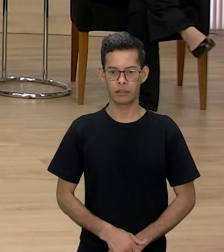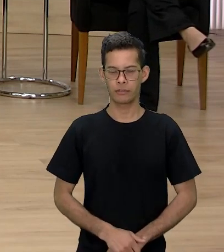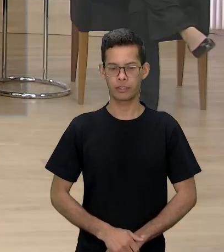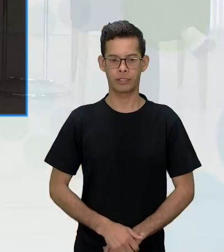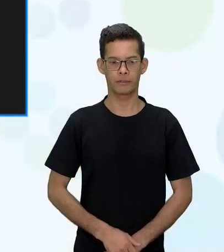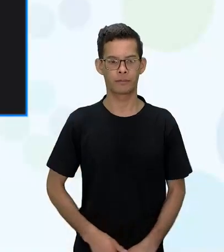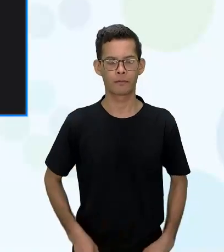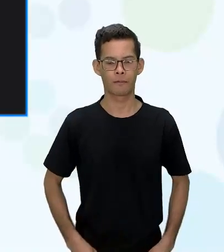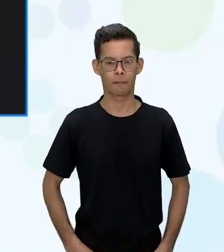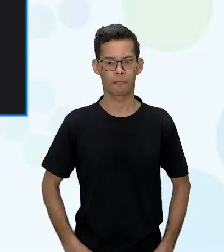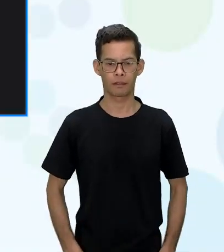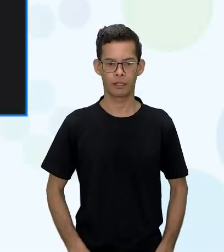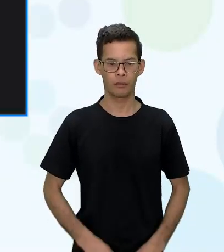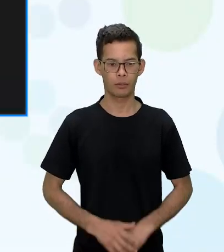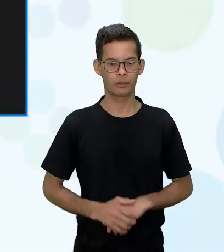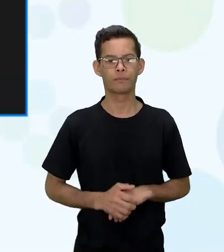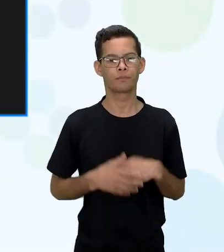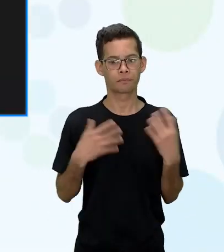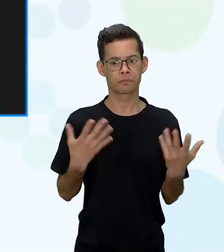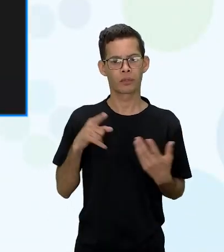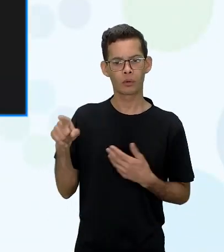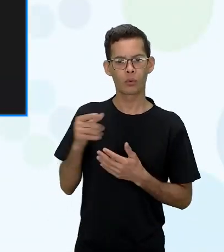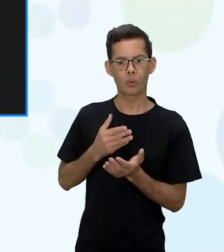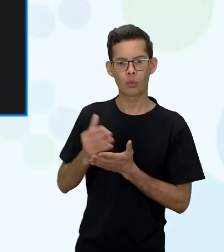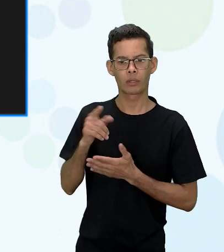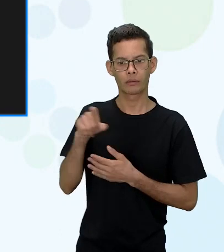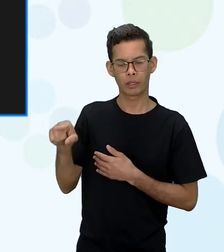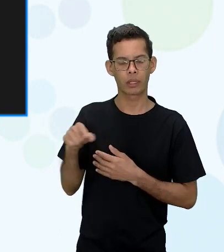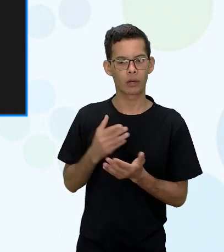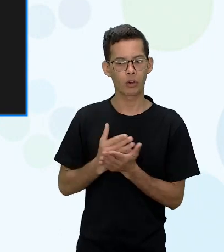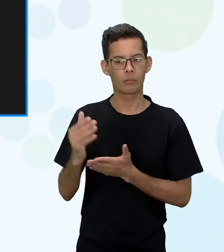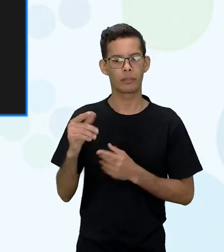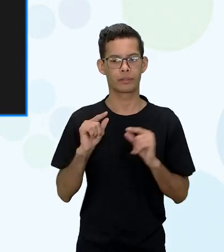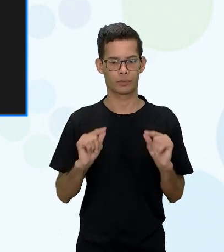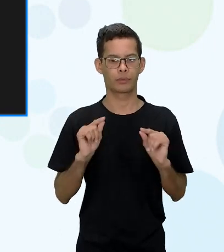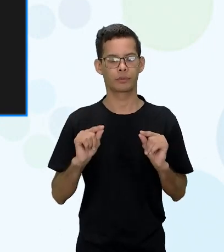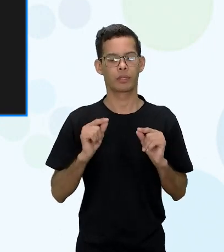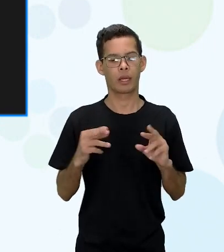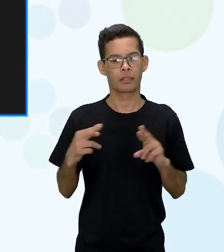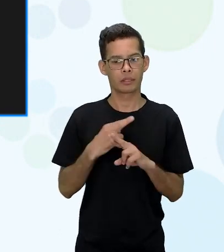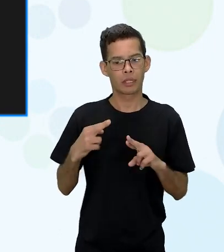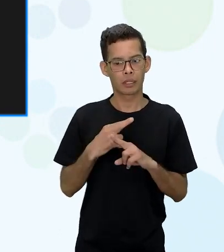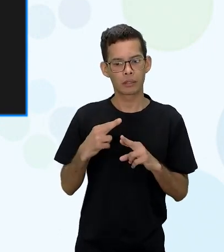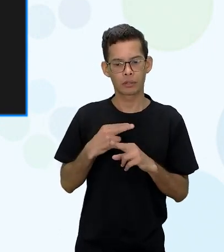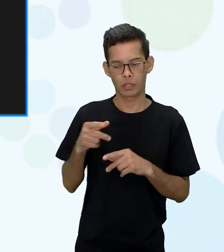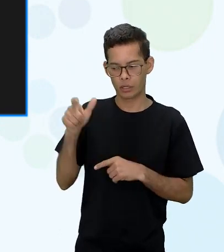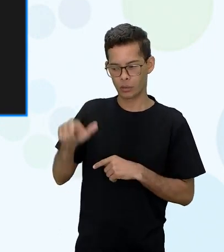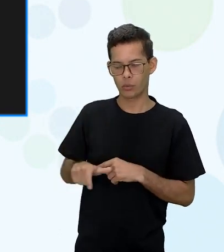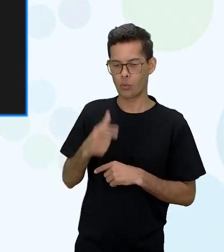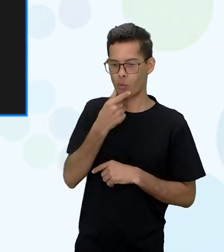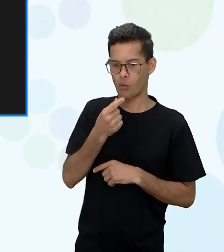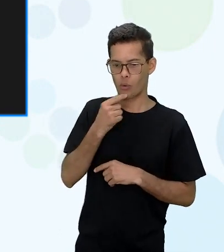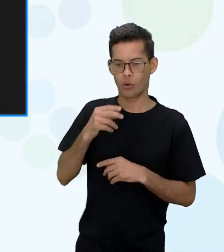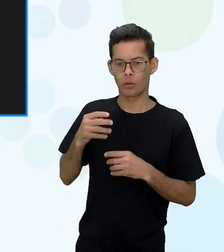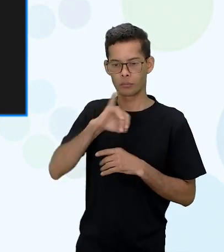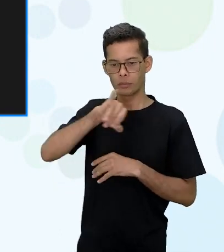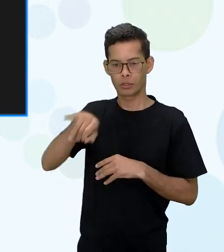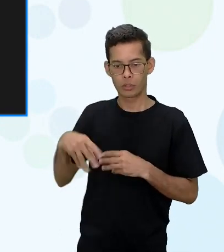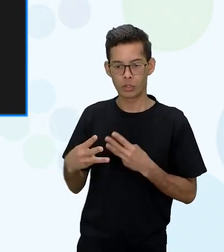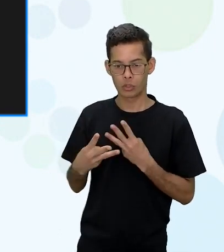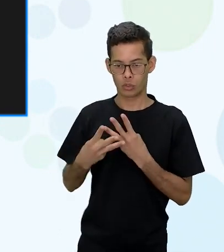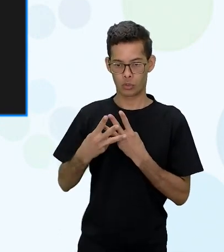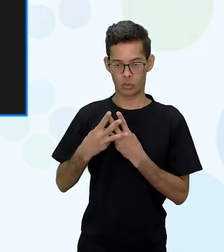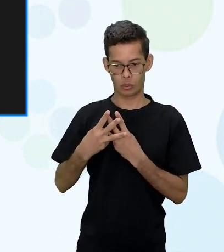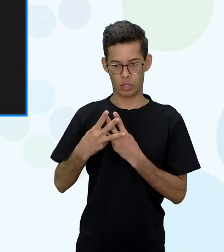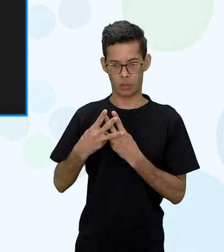quando ela começa a se relacionar com o judeu a princípio